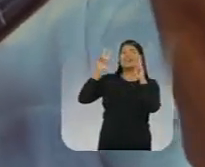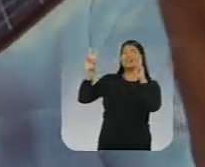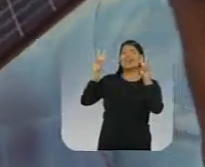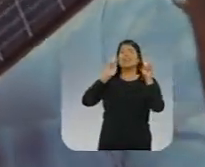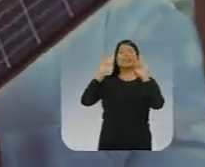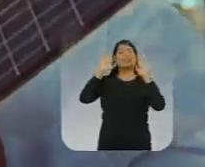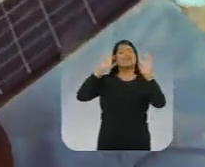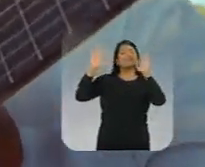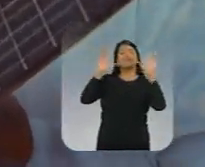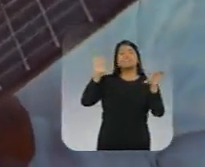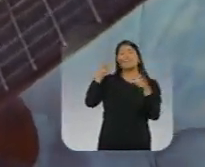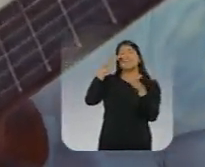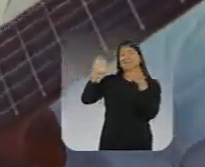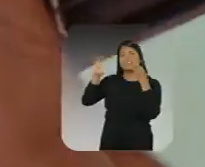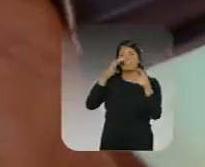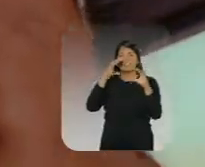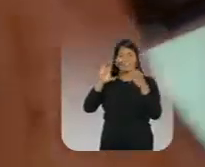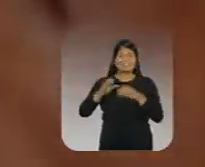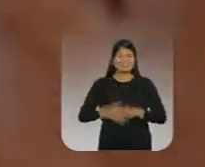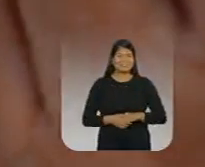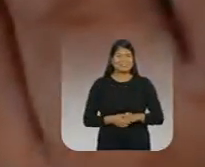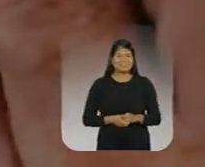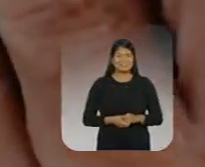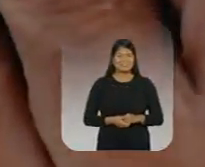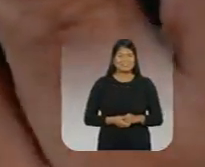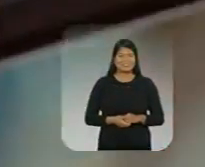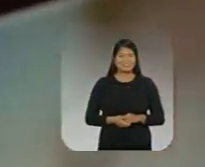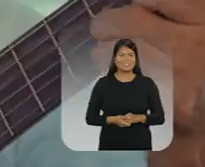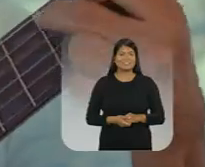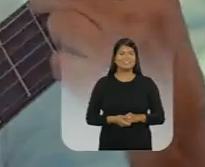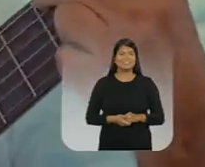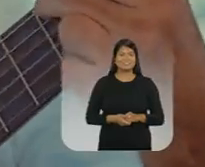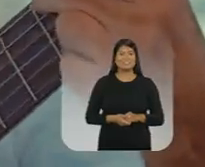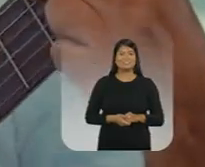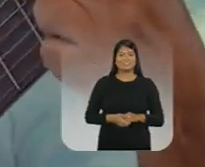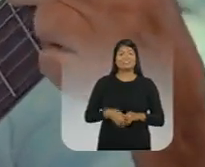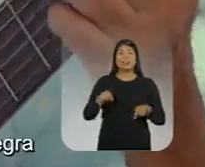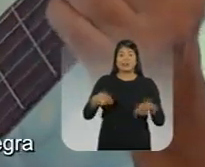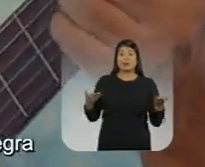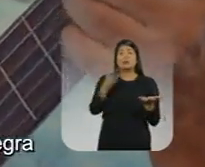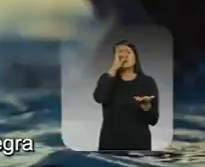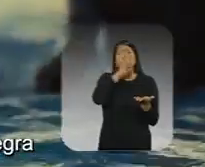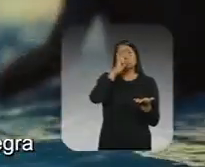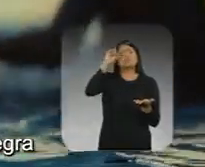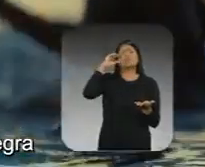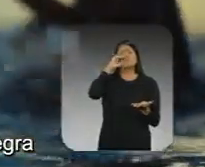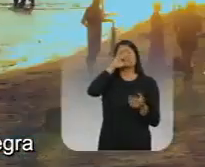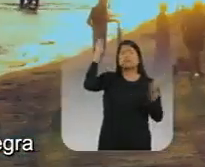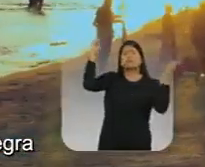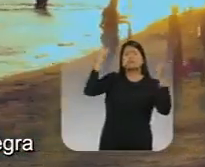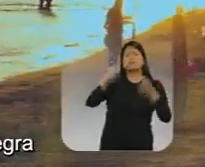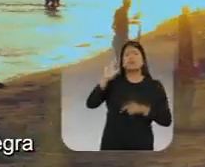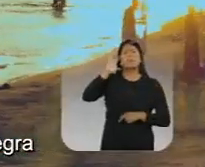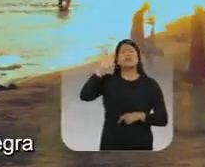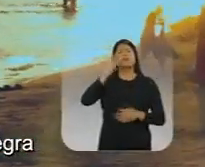Criação É um domingo de verão Estou pensando em me banhar na